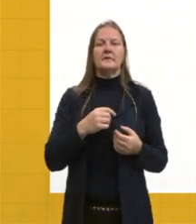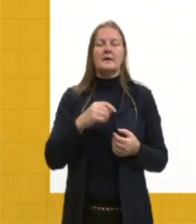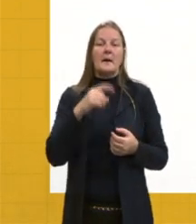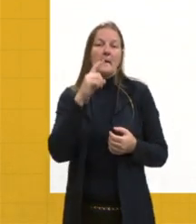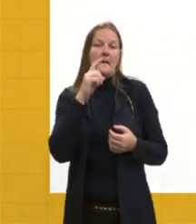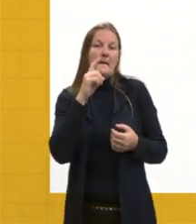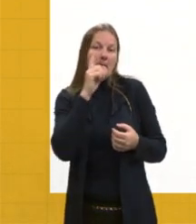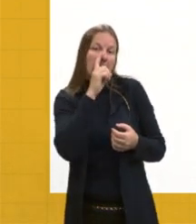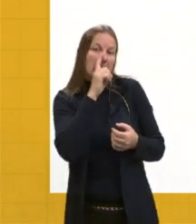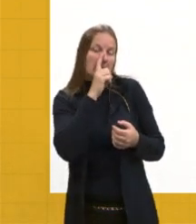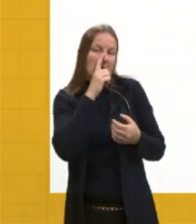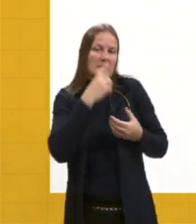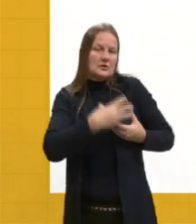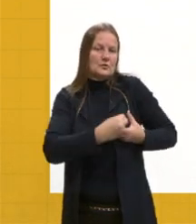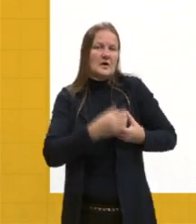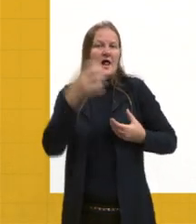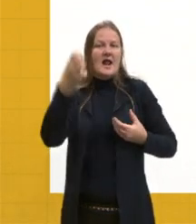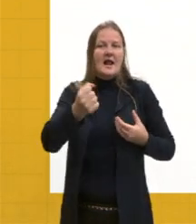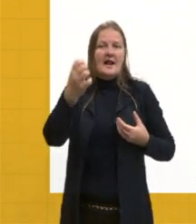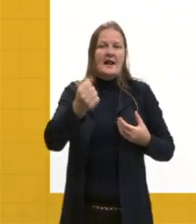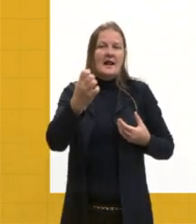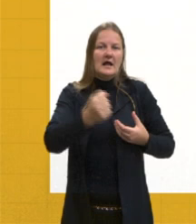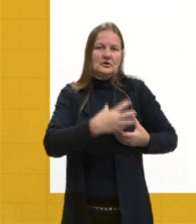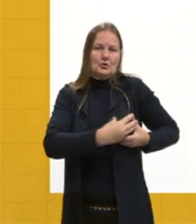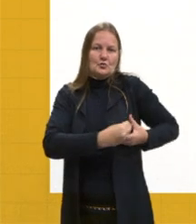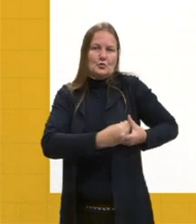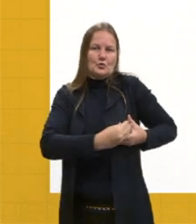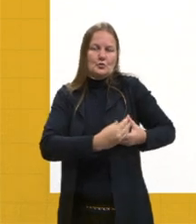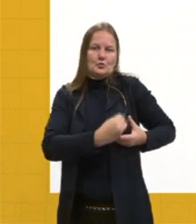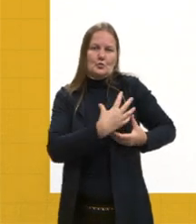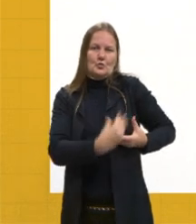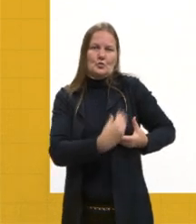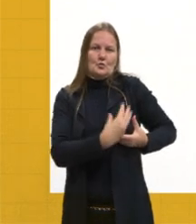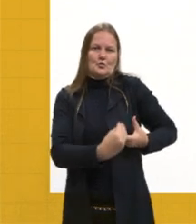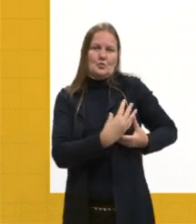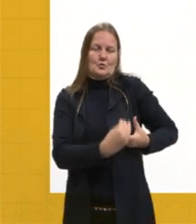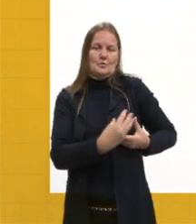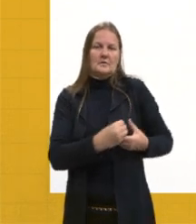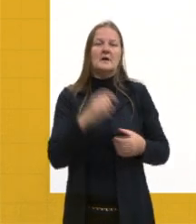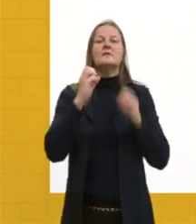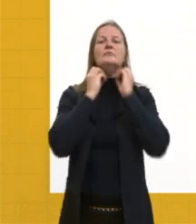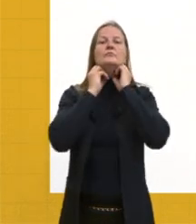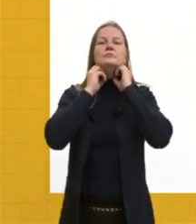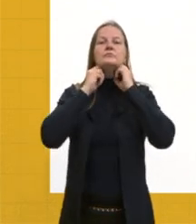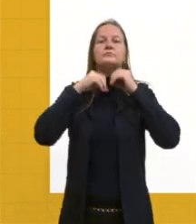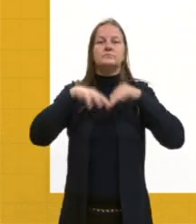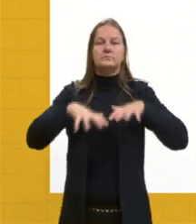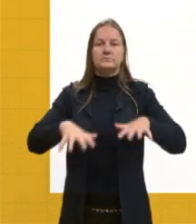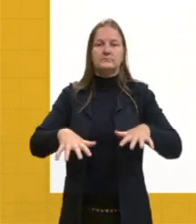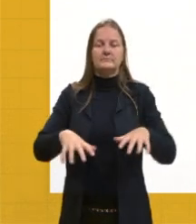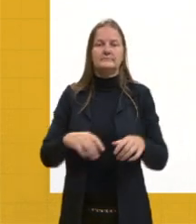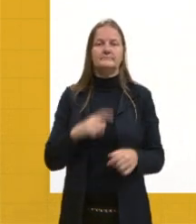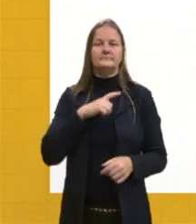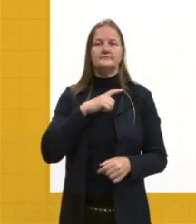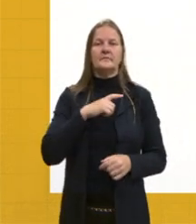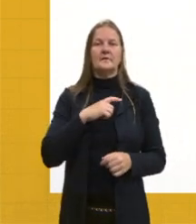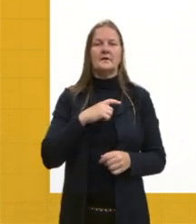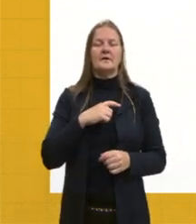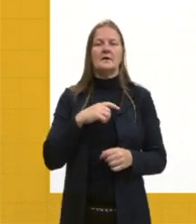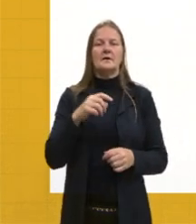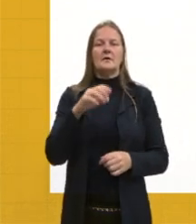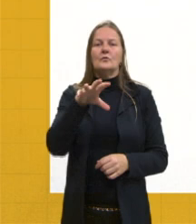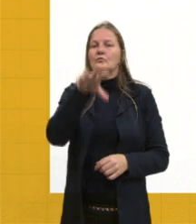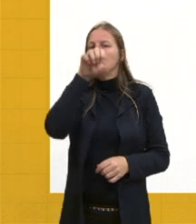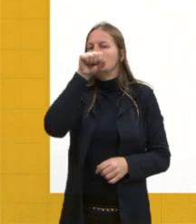com leite, produzido em suas mamas, com as glândulas mamárias. Tem respiração pulmonar